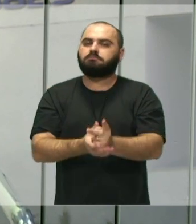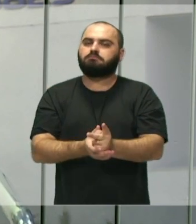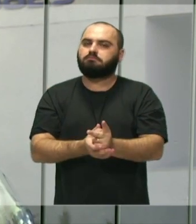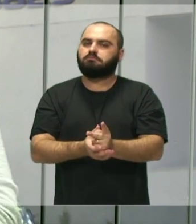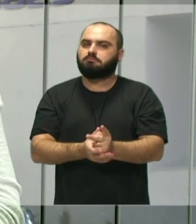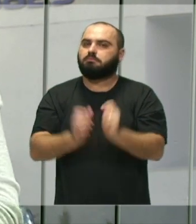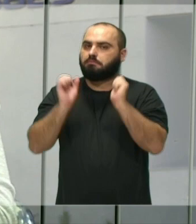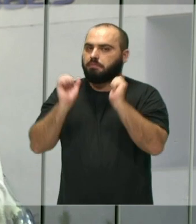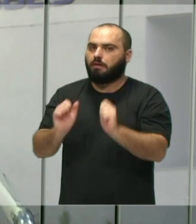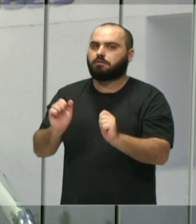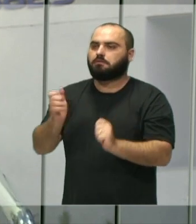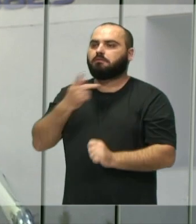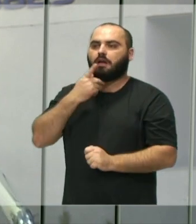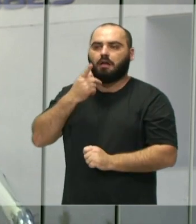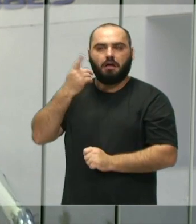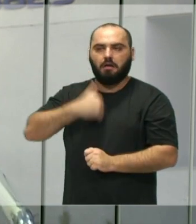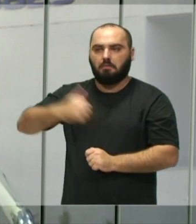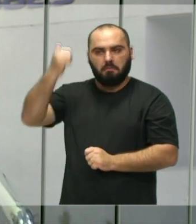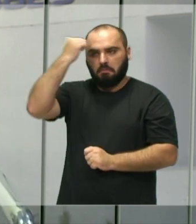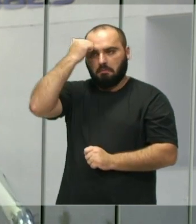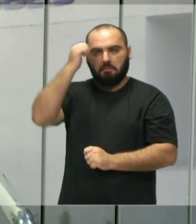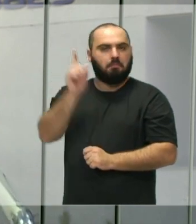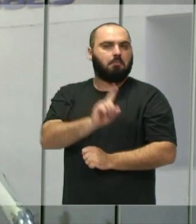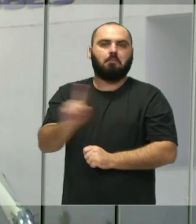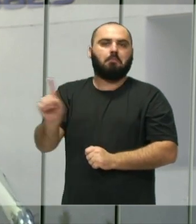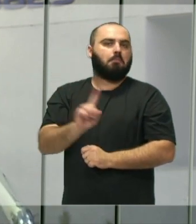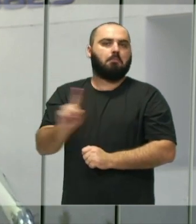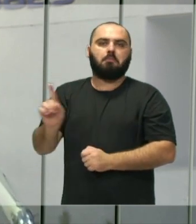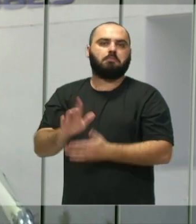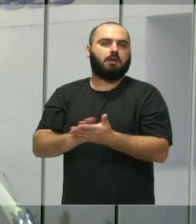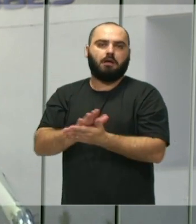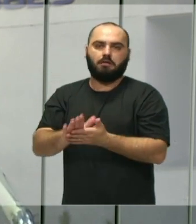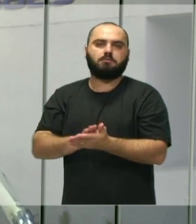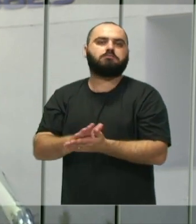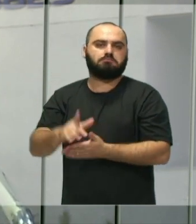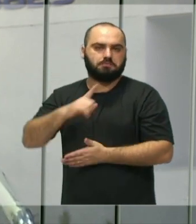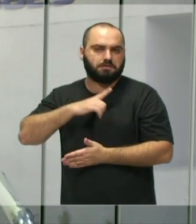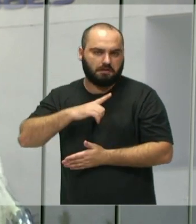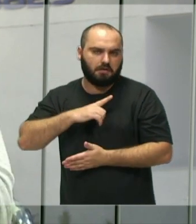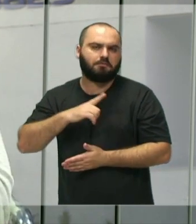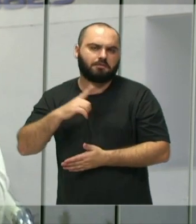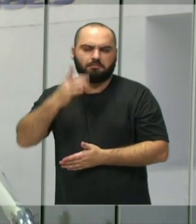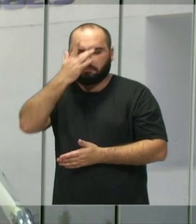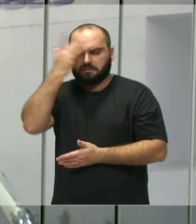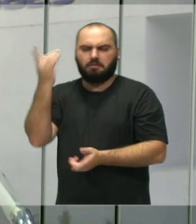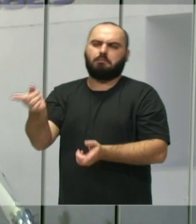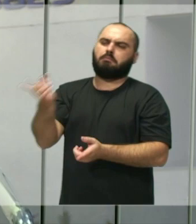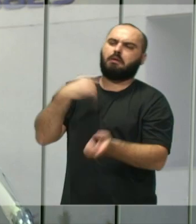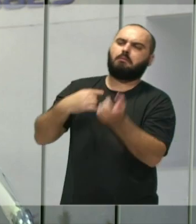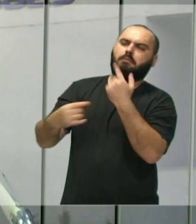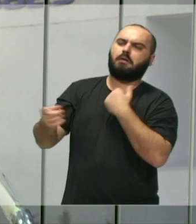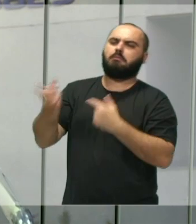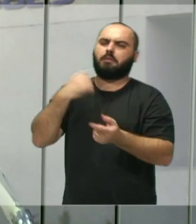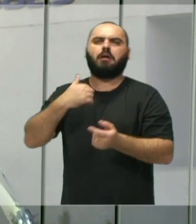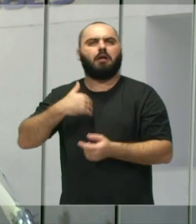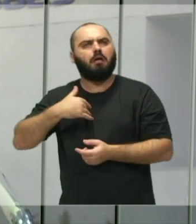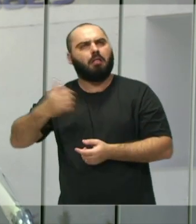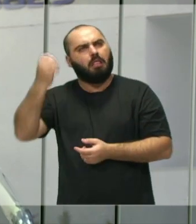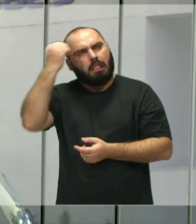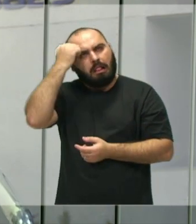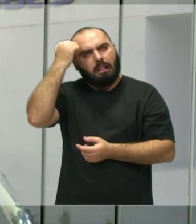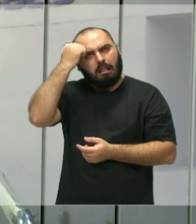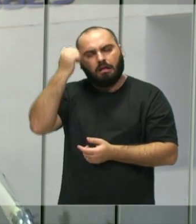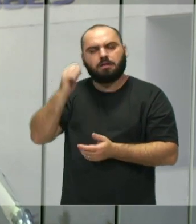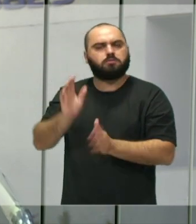deixar muito claro que eu não me arrependo em nenhum momento, mesmo com todas as críticas que eu recebi. Ah, vai acontecer isso, aquilo, tu vai se arrepender? Não. Não,